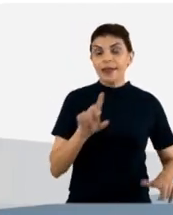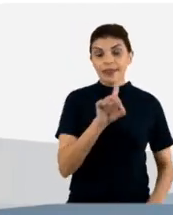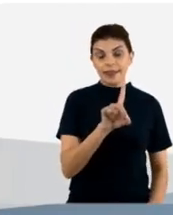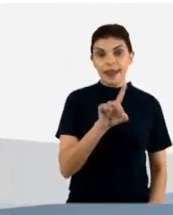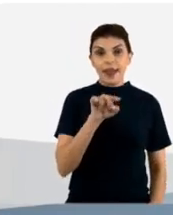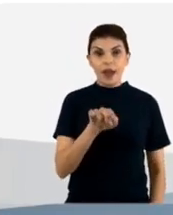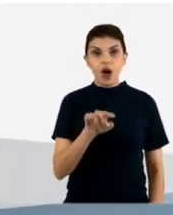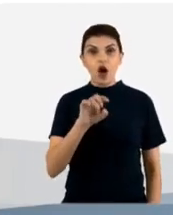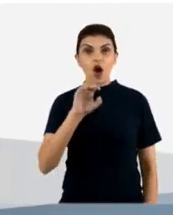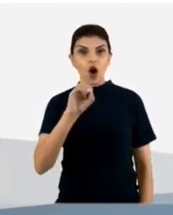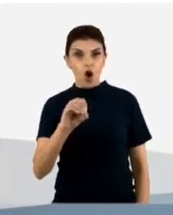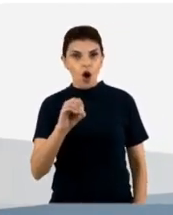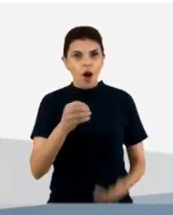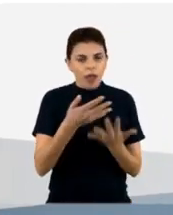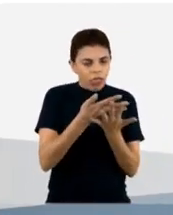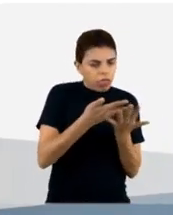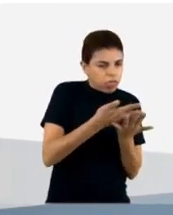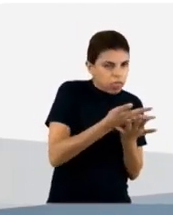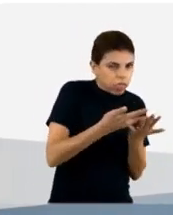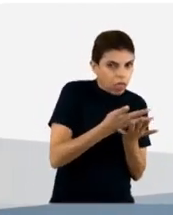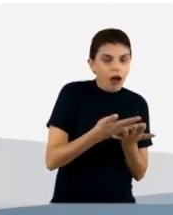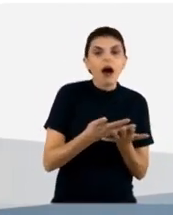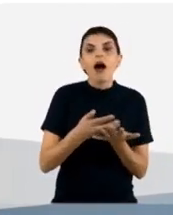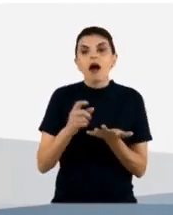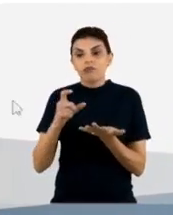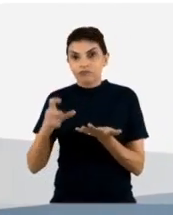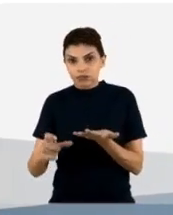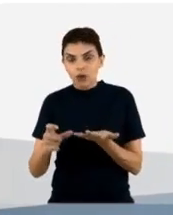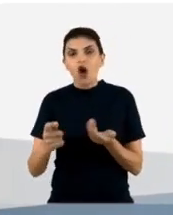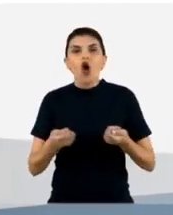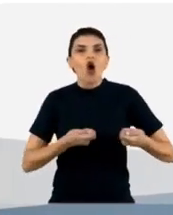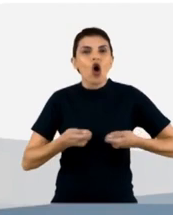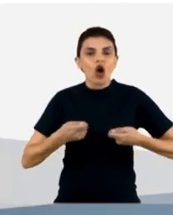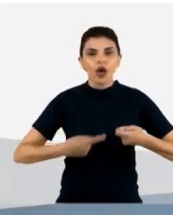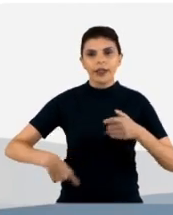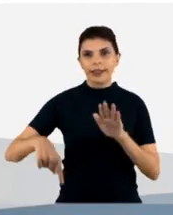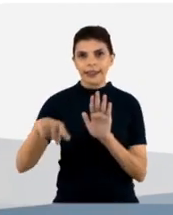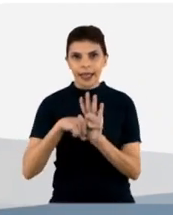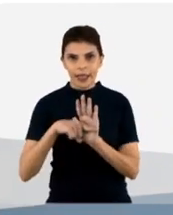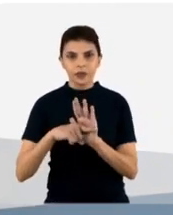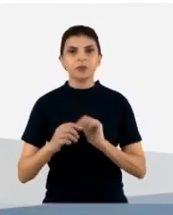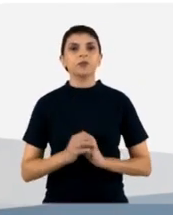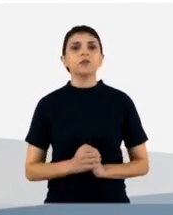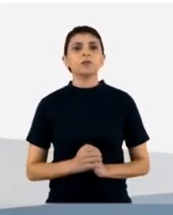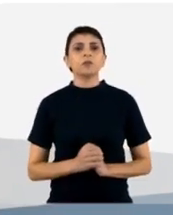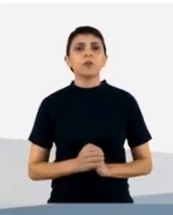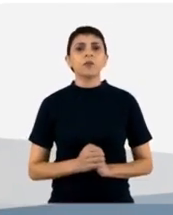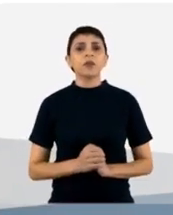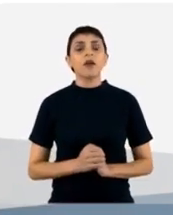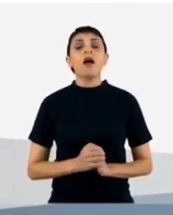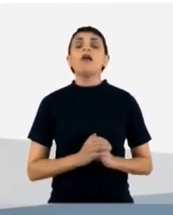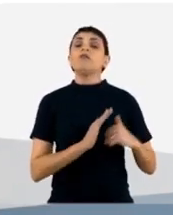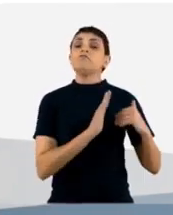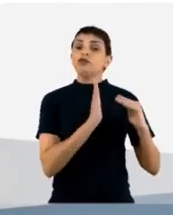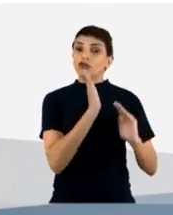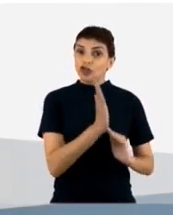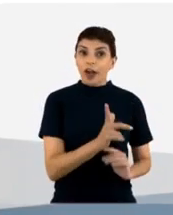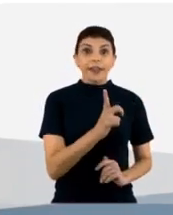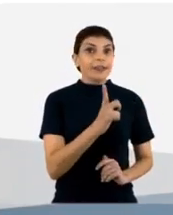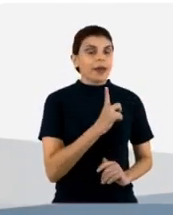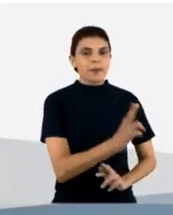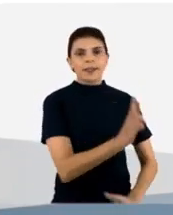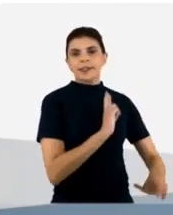do fago contra o alvo e o controle negativo a partir daí então nós